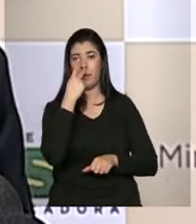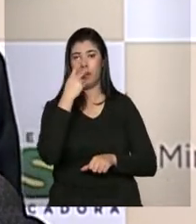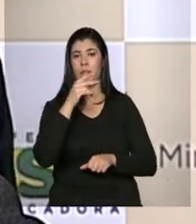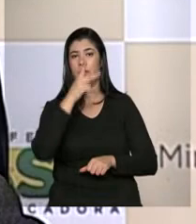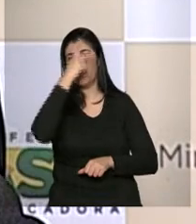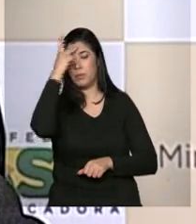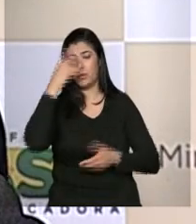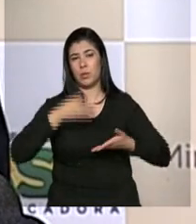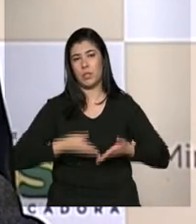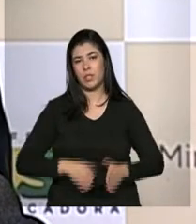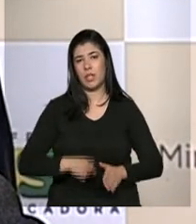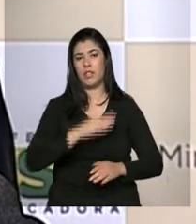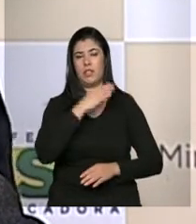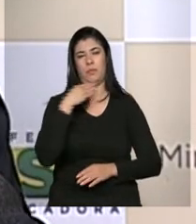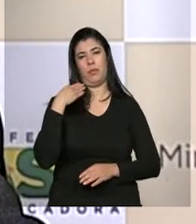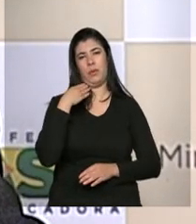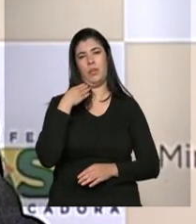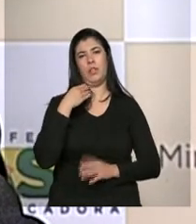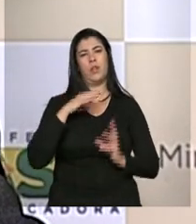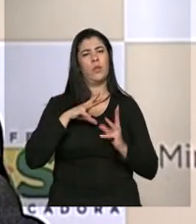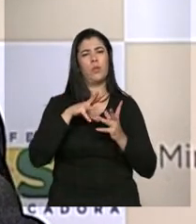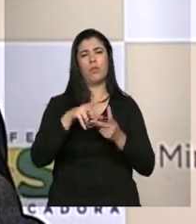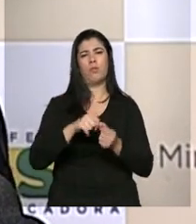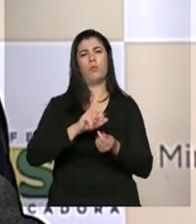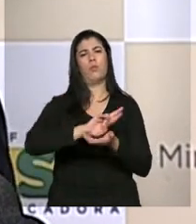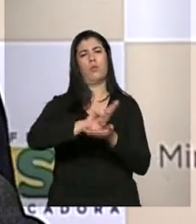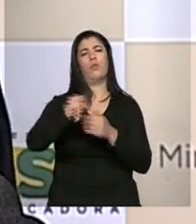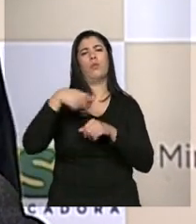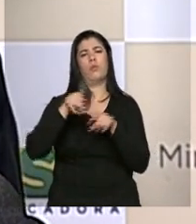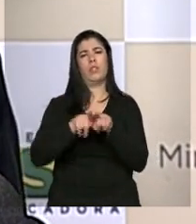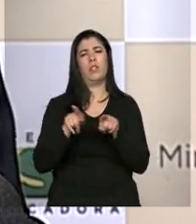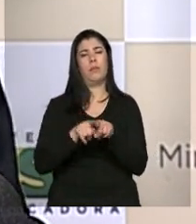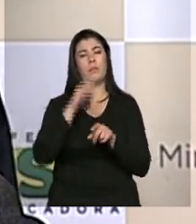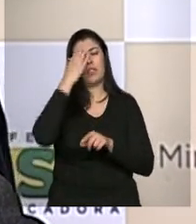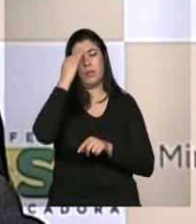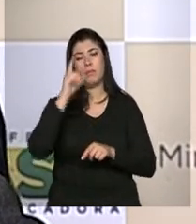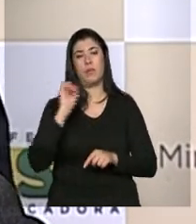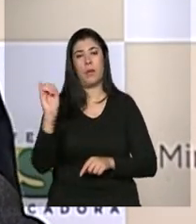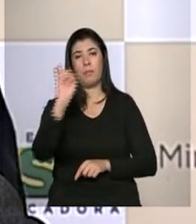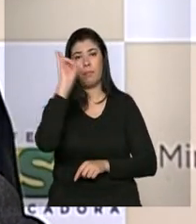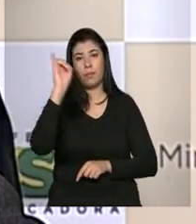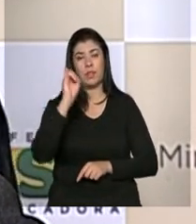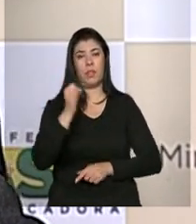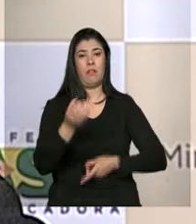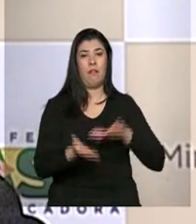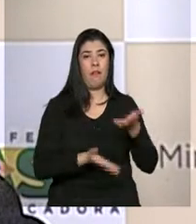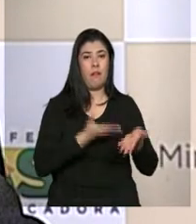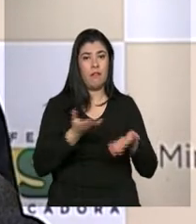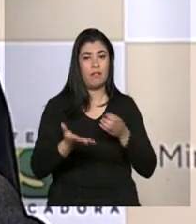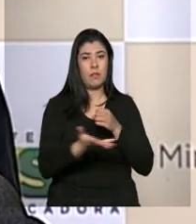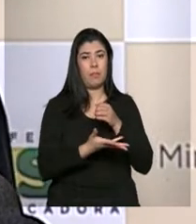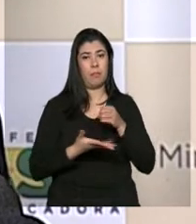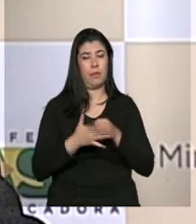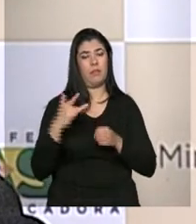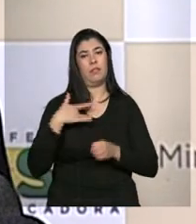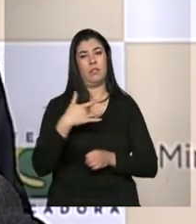Não é no Brasil, no mundo inteiro, há muito tempo se sabe da importância. atenção básica, bem feita, quando tem não apenas um médico,